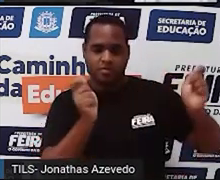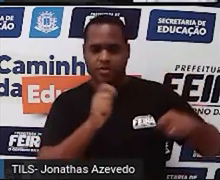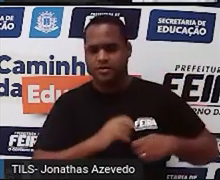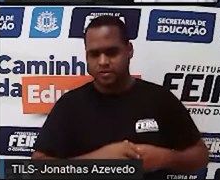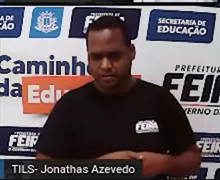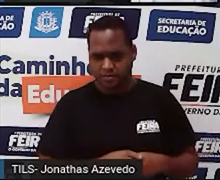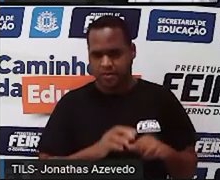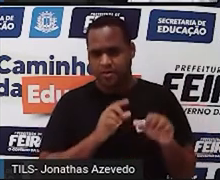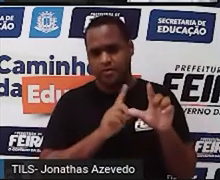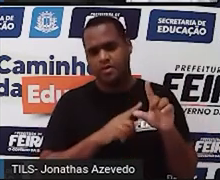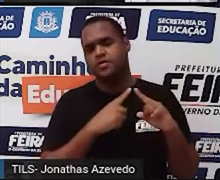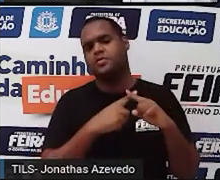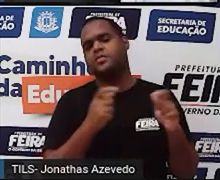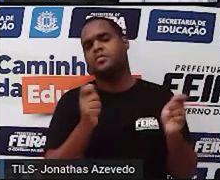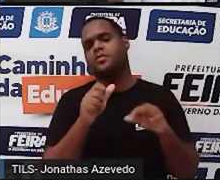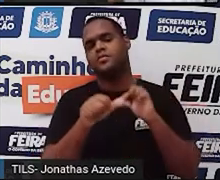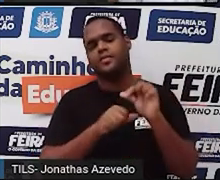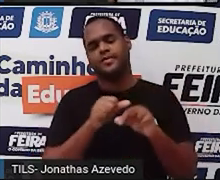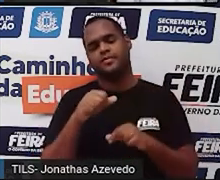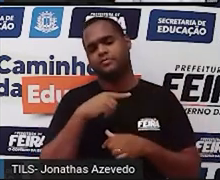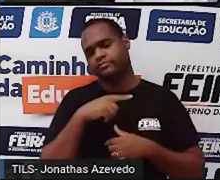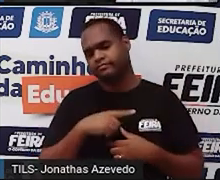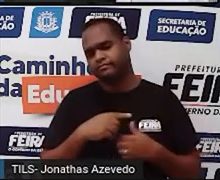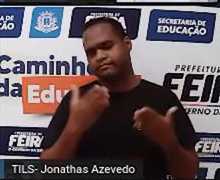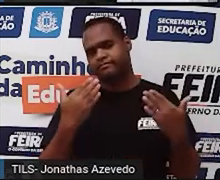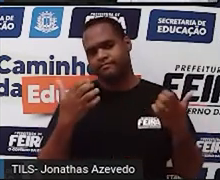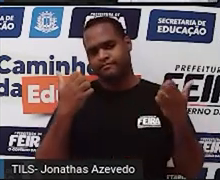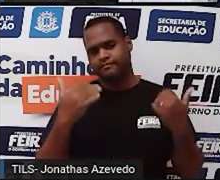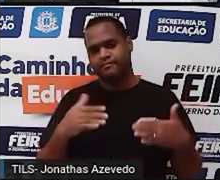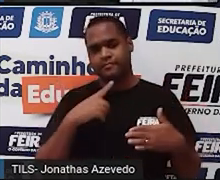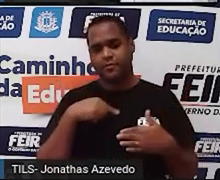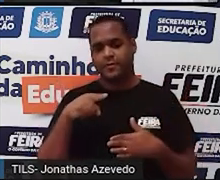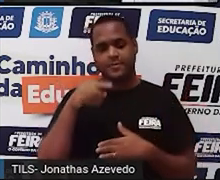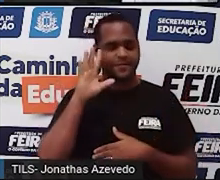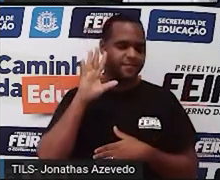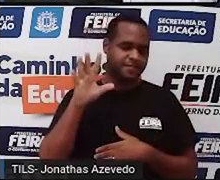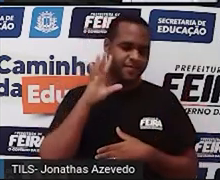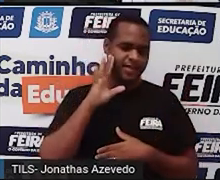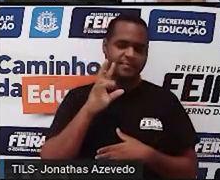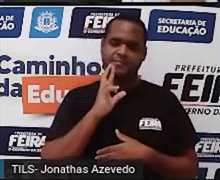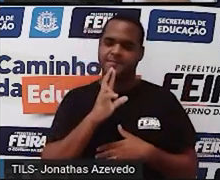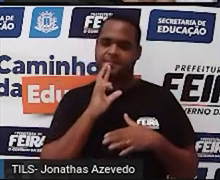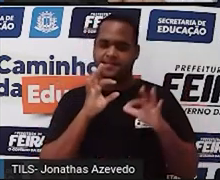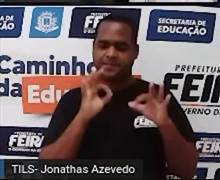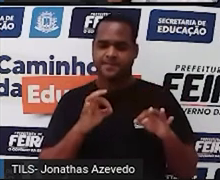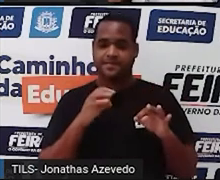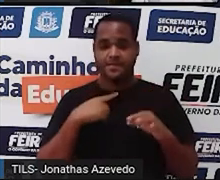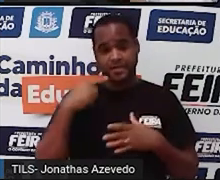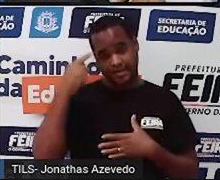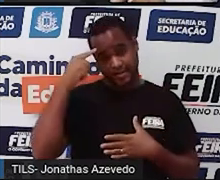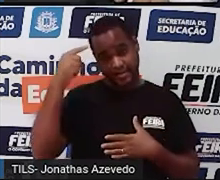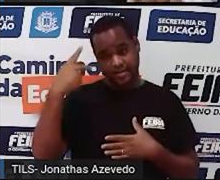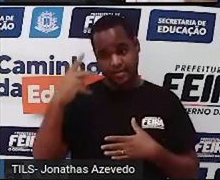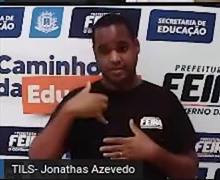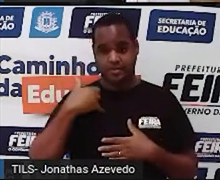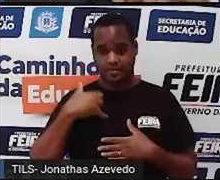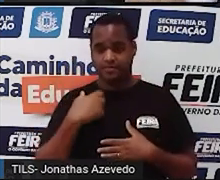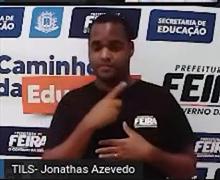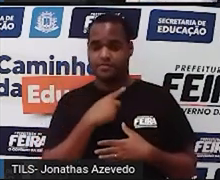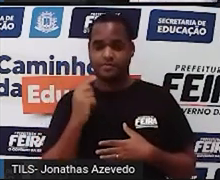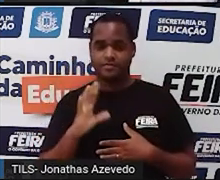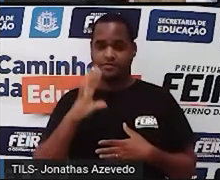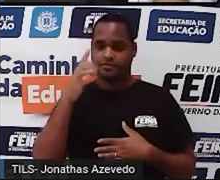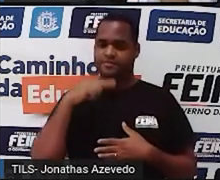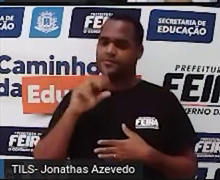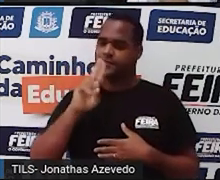eu vou usar a letra X. Agora, vem comigo, ó, pra gente raciocinar o seguinte, essa idade que ele morreu, que a gente vai